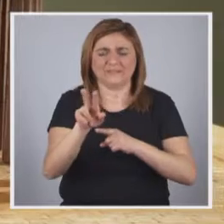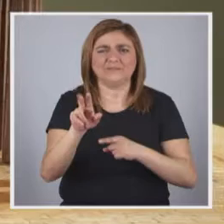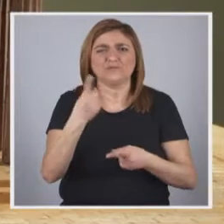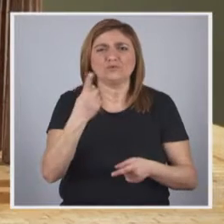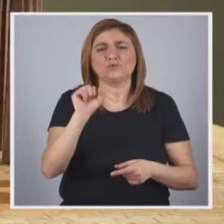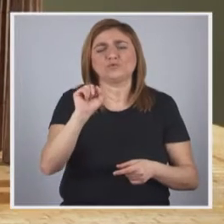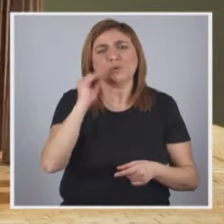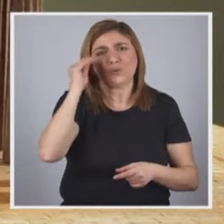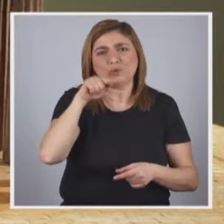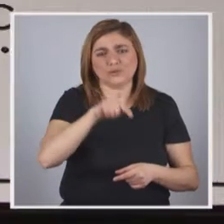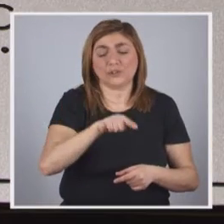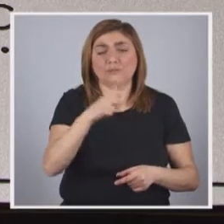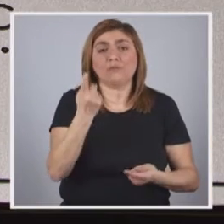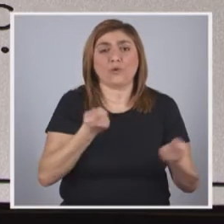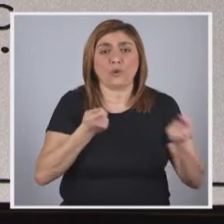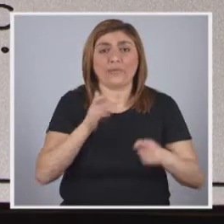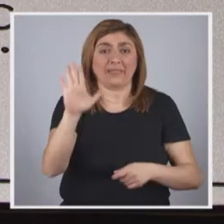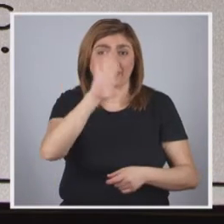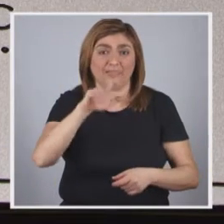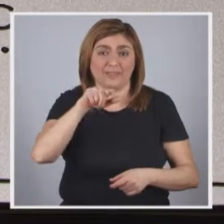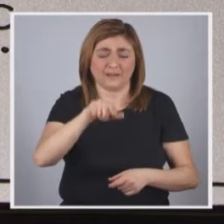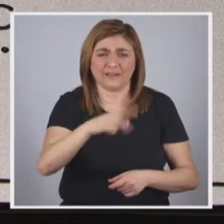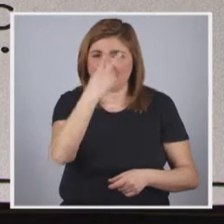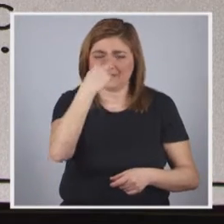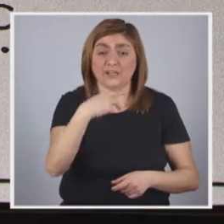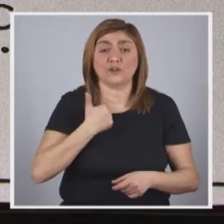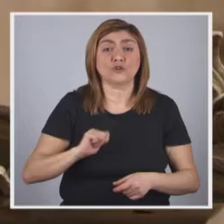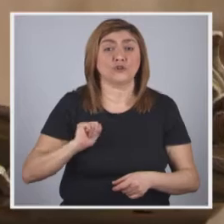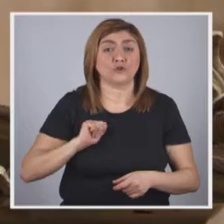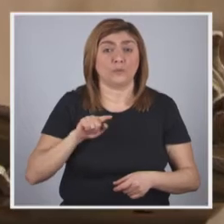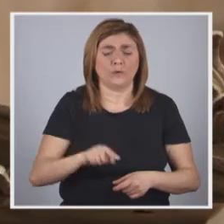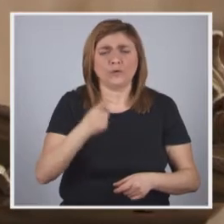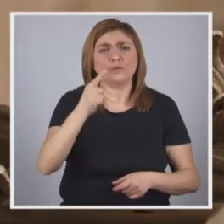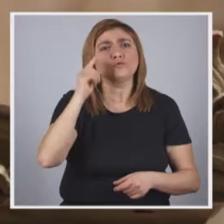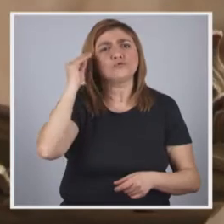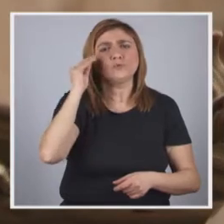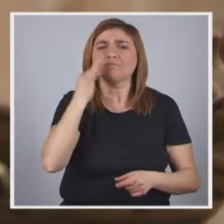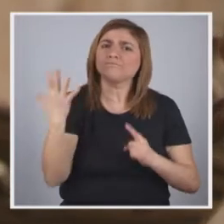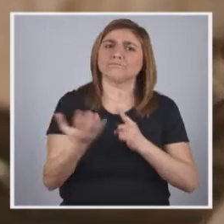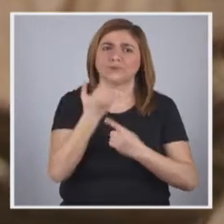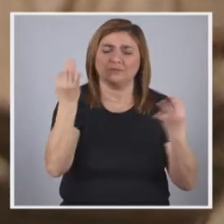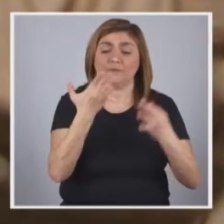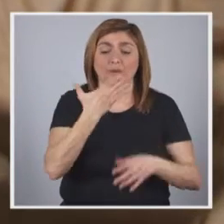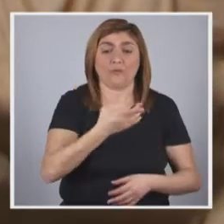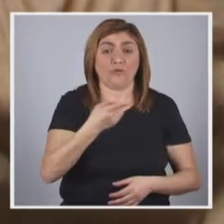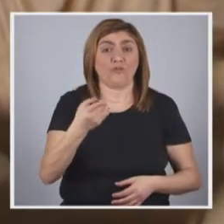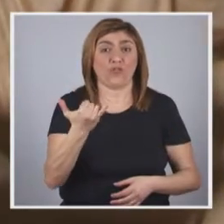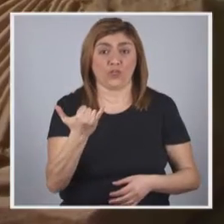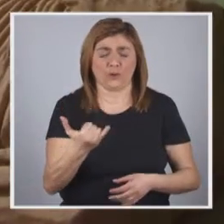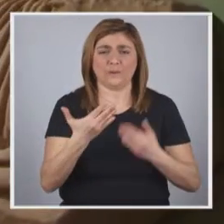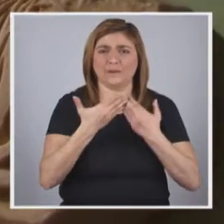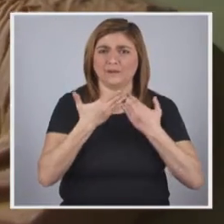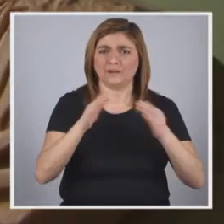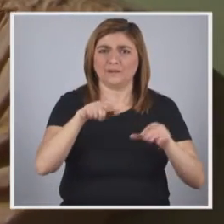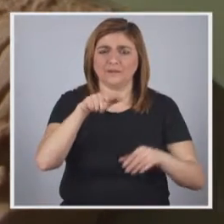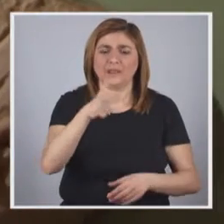era um dos sonhos da ONCE, Organização Nacional de Cegos Espanhóis. Um sonho cumprido em 1992 com